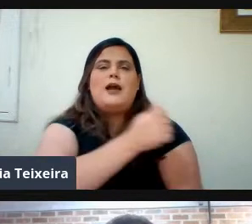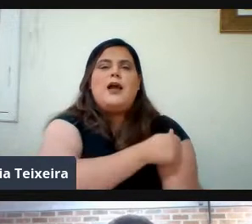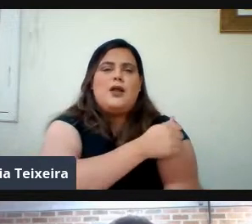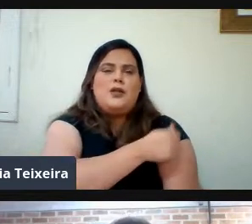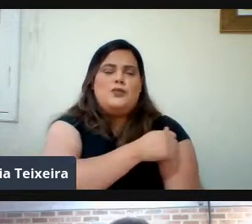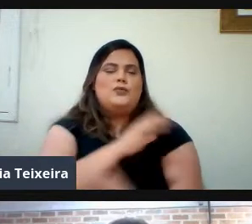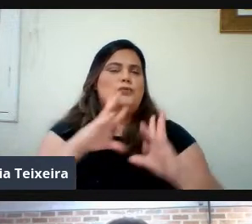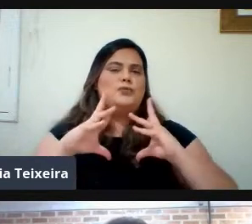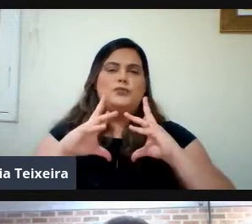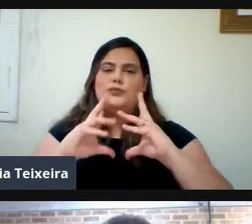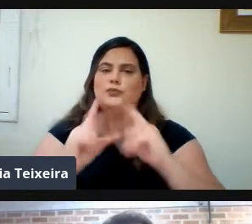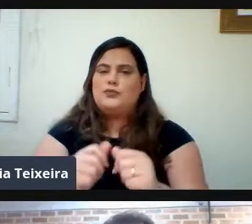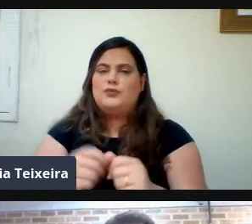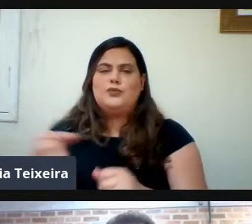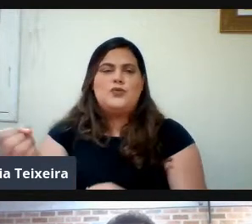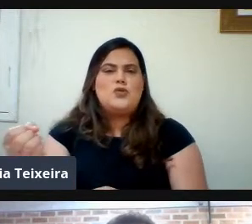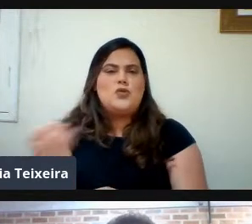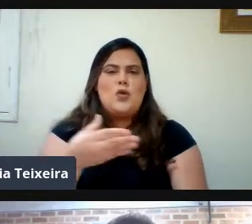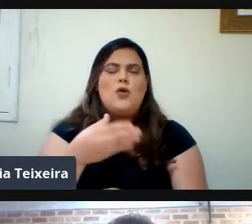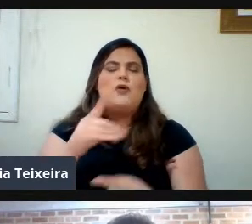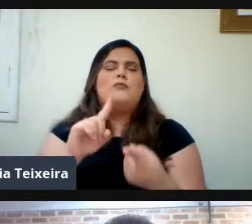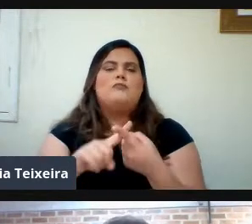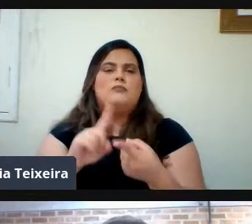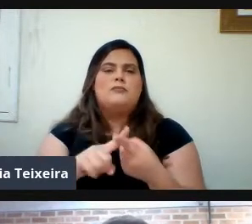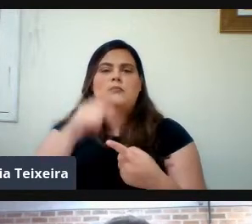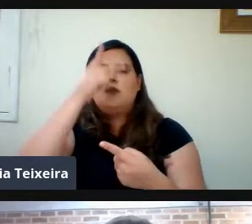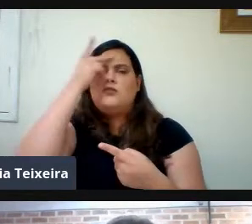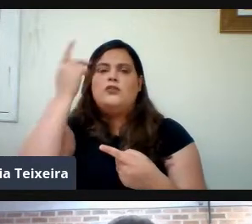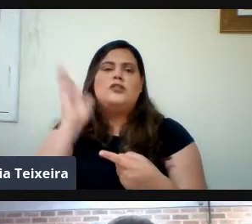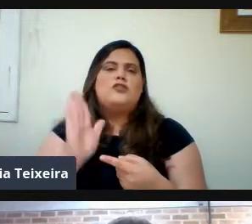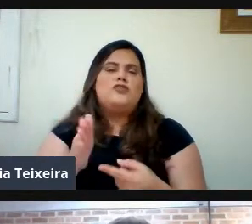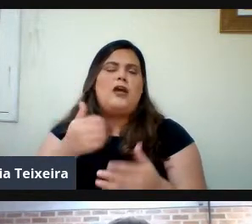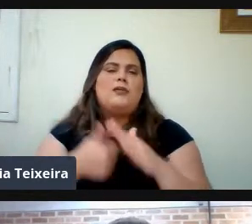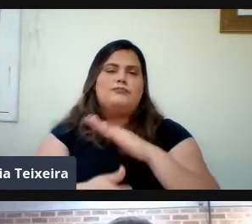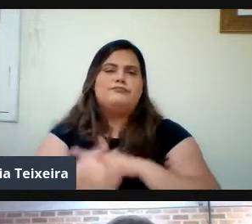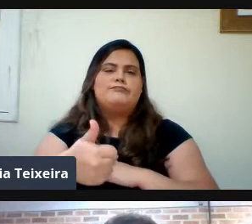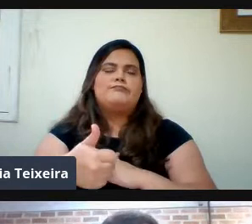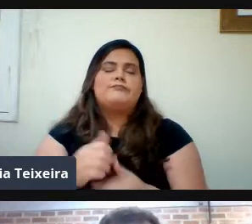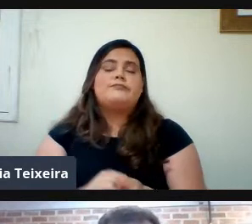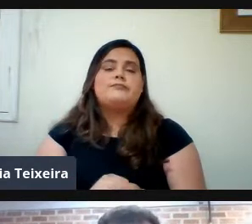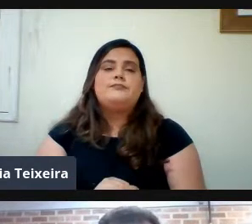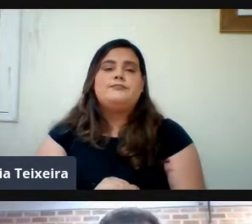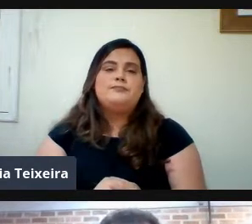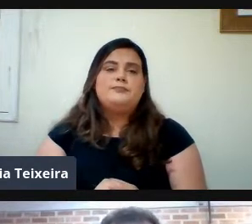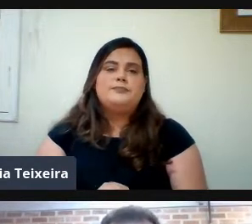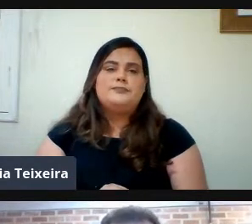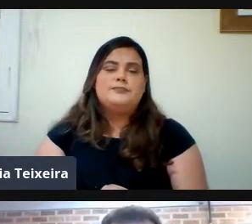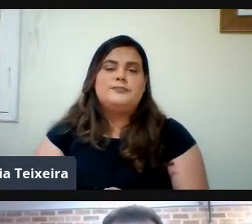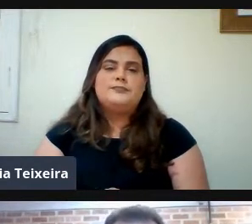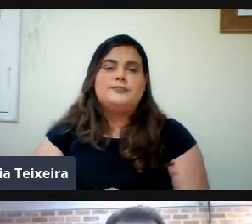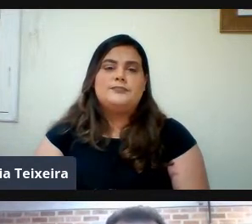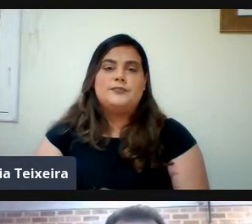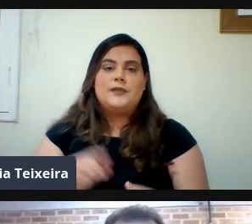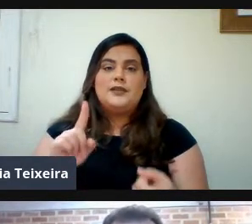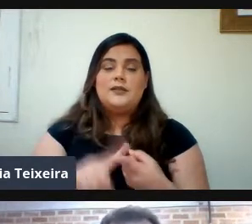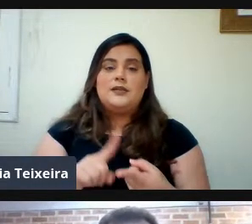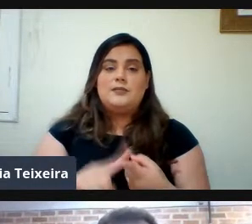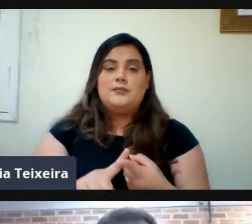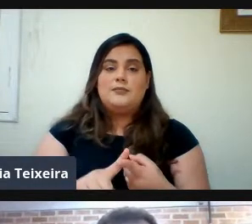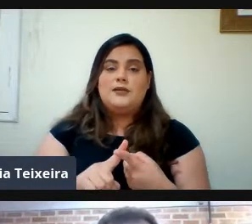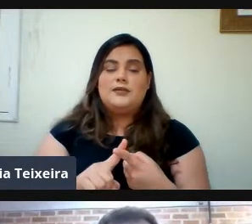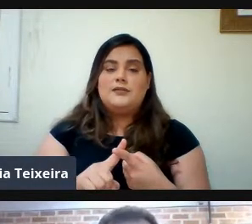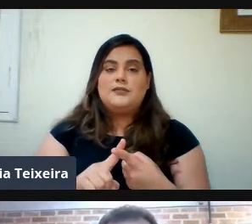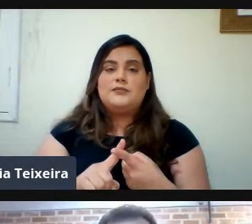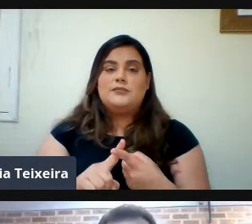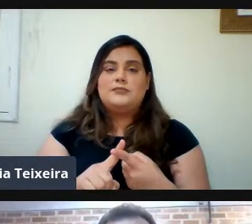Ingressantes Que estão Ingressando Em cada Semestre Letivo Durante Essa Pandemia Temos Permitido Abertura